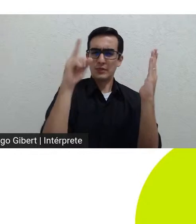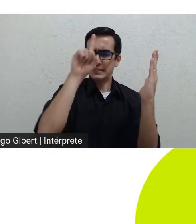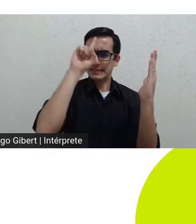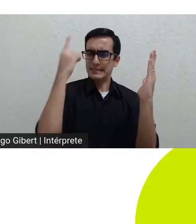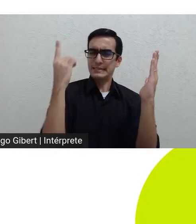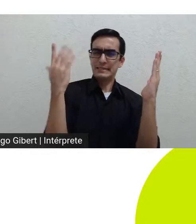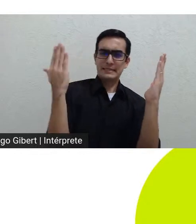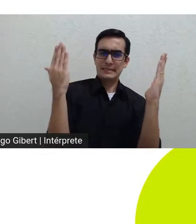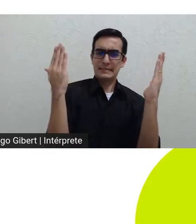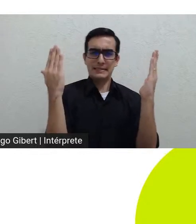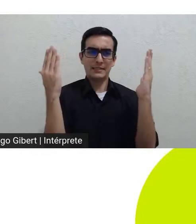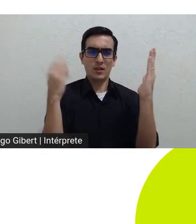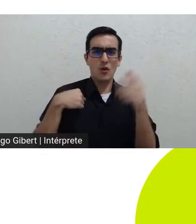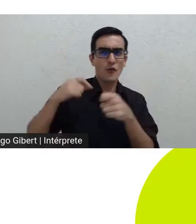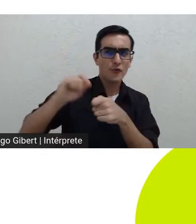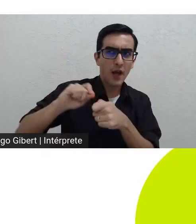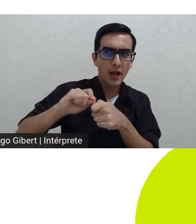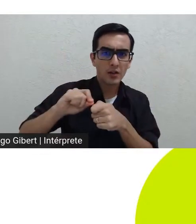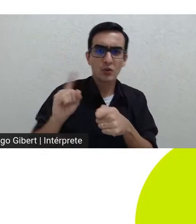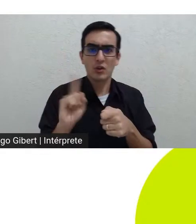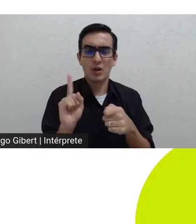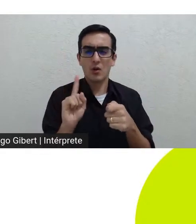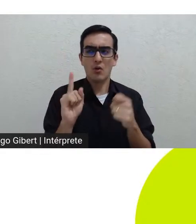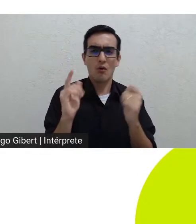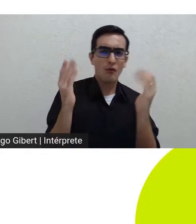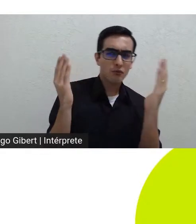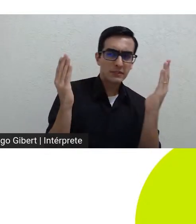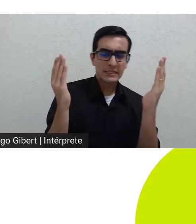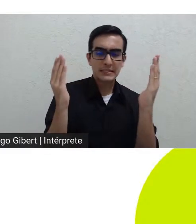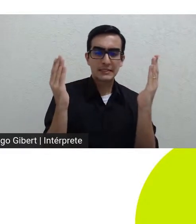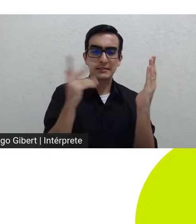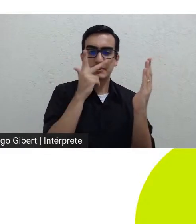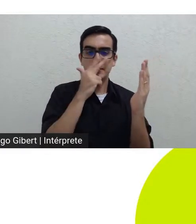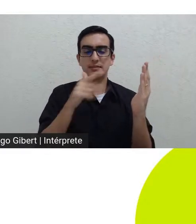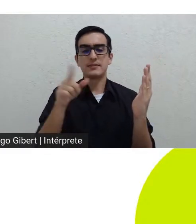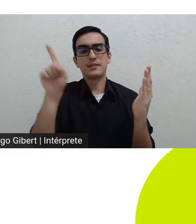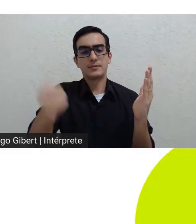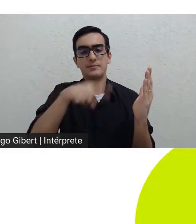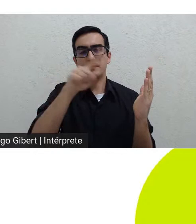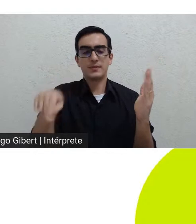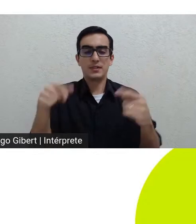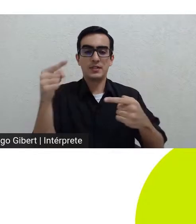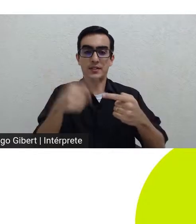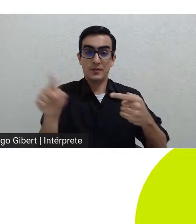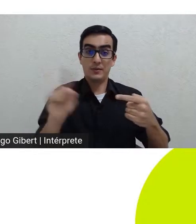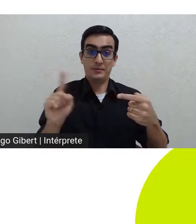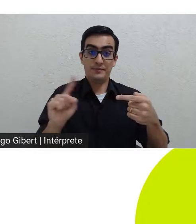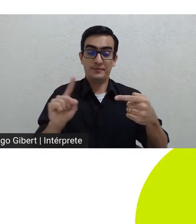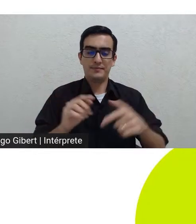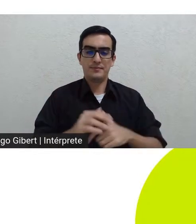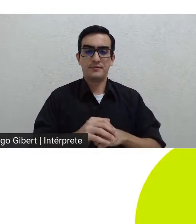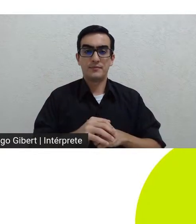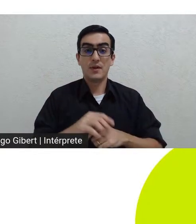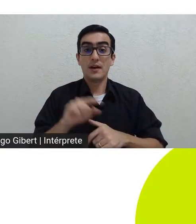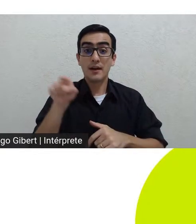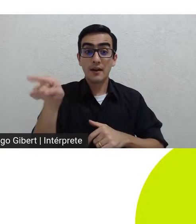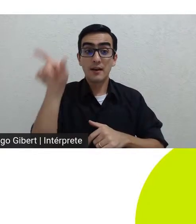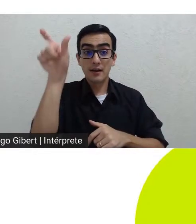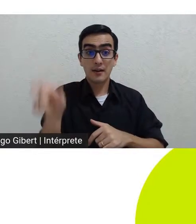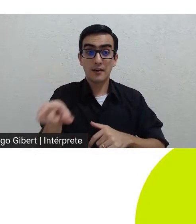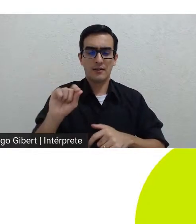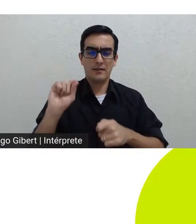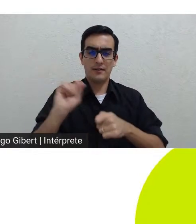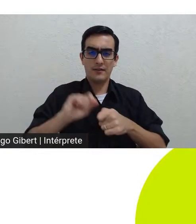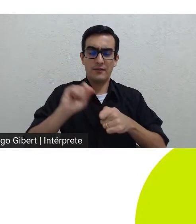está praticamente anulado os atos compulsivos apresentados por Rattner